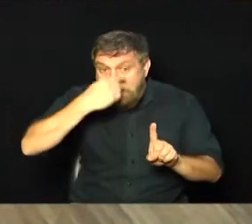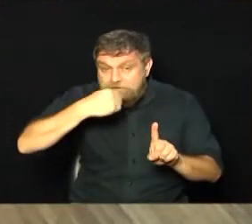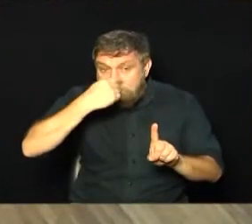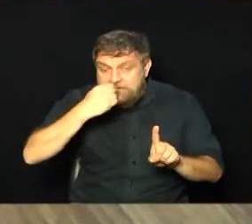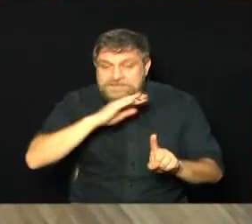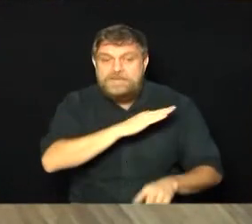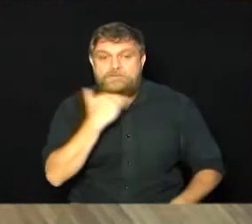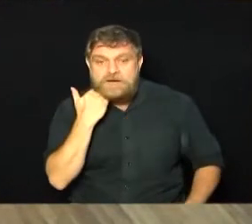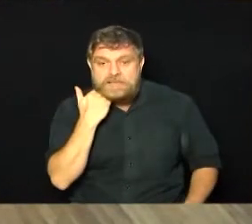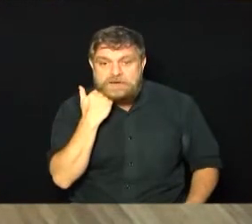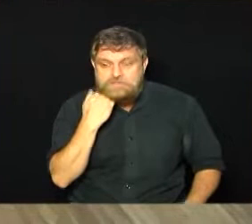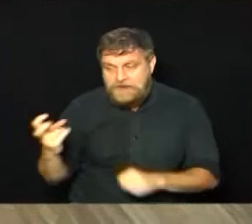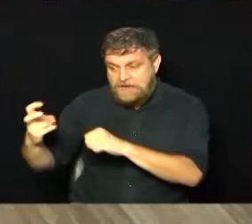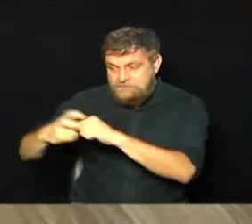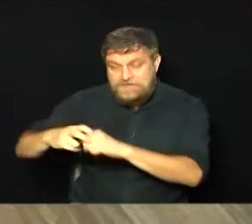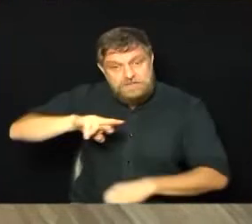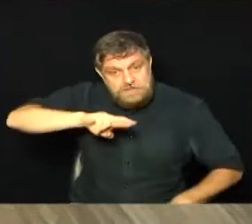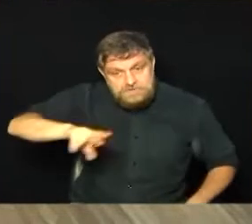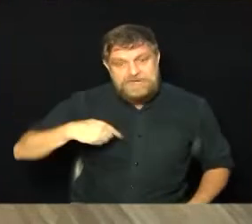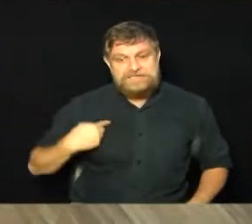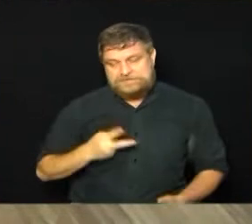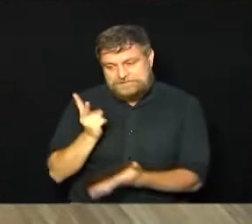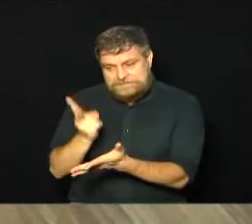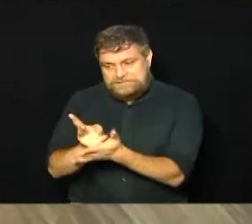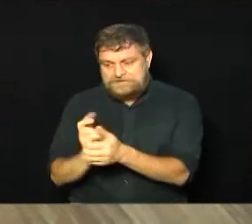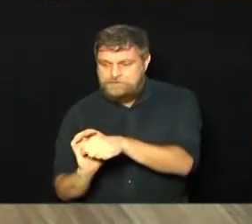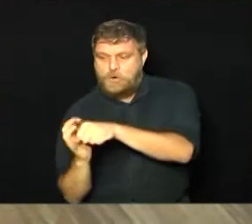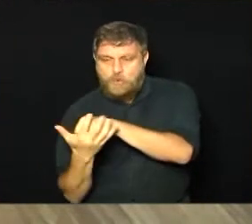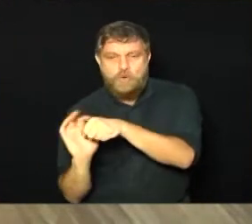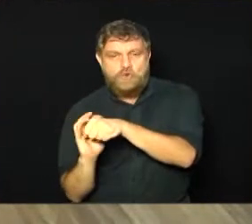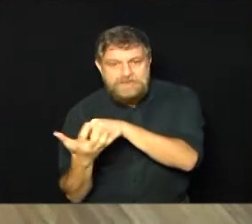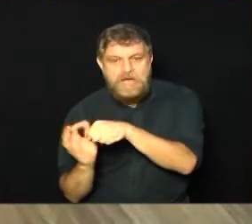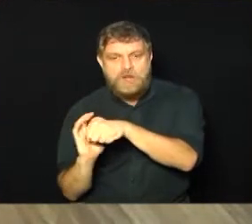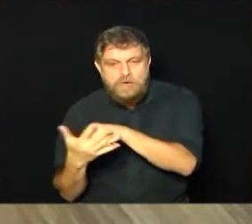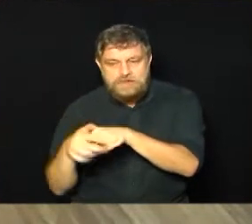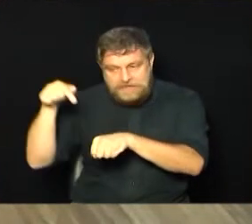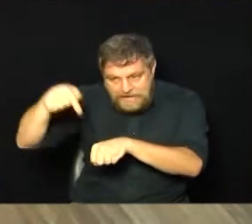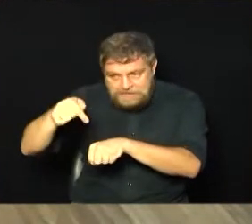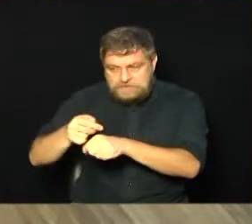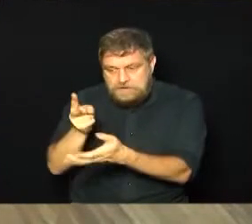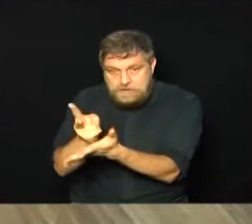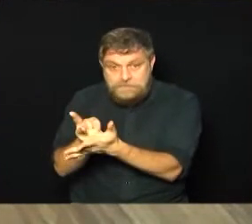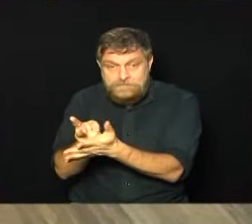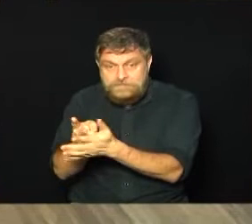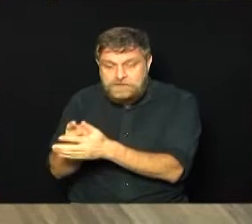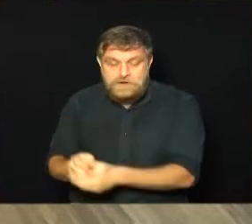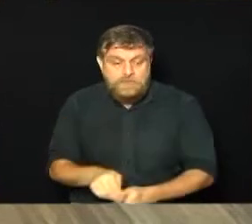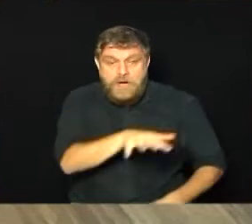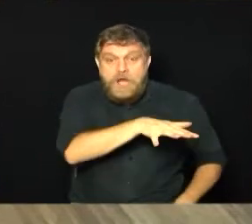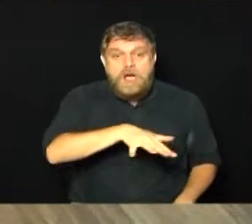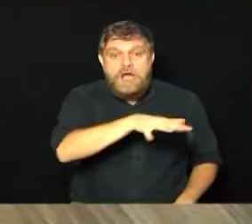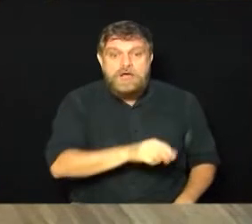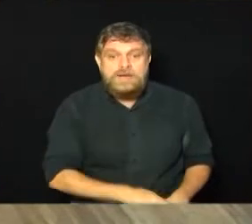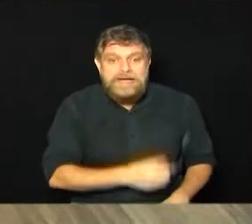Lembrando, hein? Vírus diferentes. Até agora a gente falou sobre coronavírus, sobre a Covid-19. Agora a gente fala sobre um outro